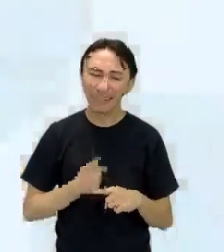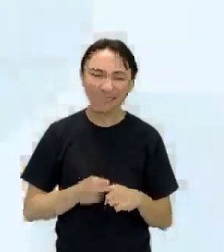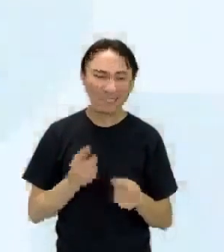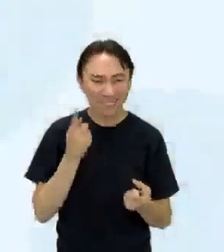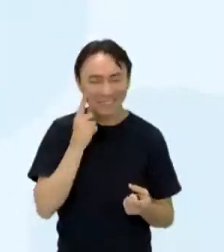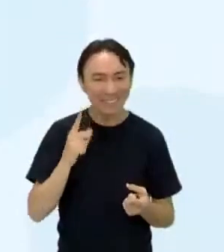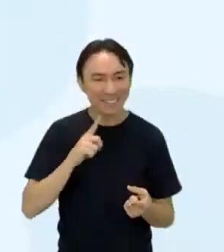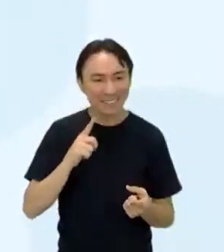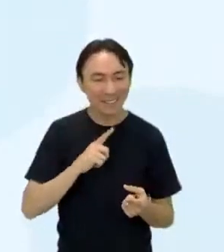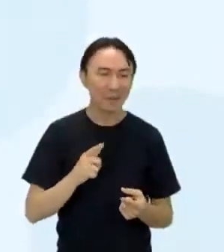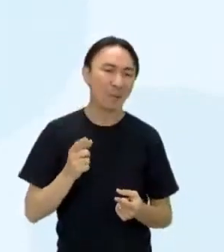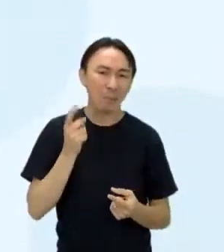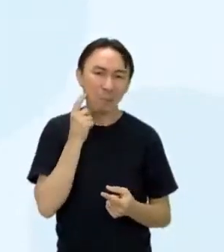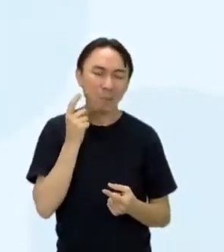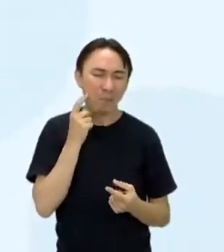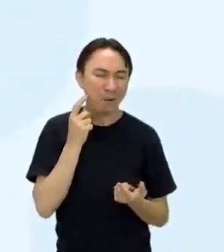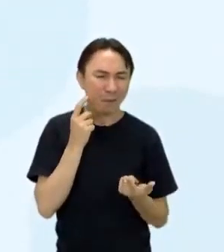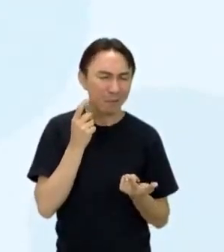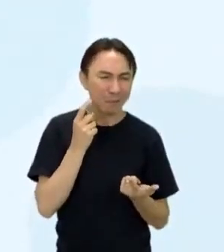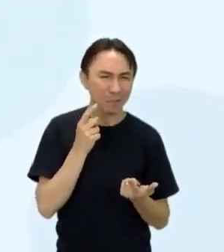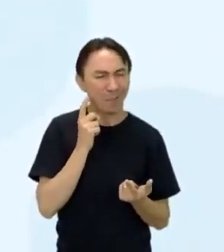coloca na tela para dar aquele print, né?